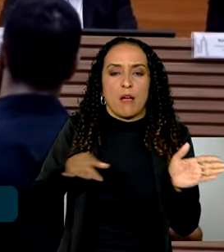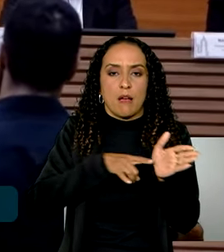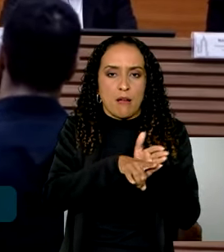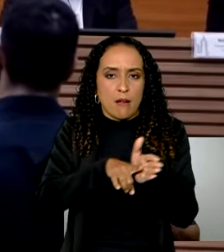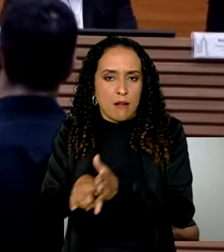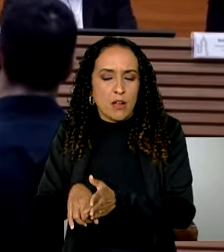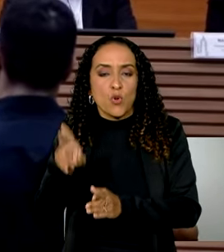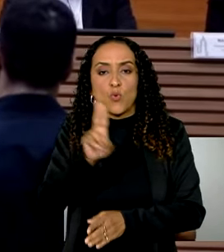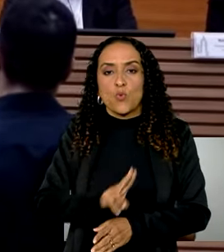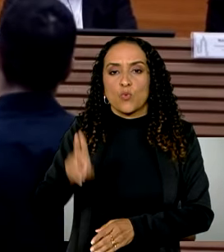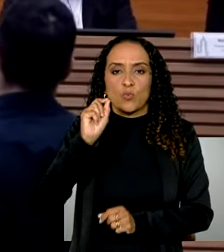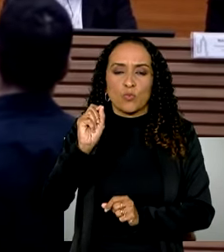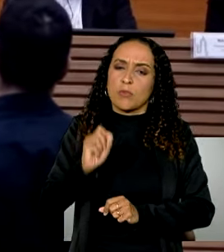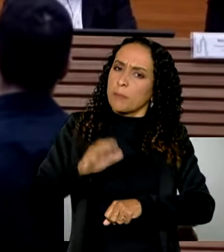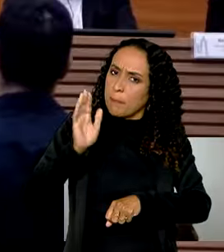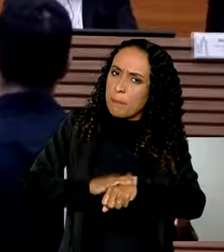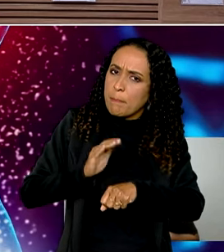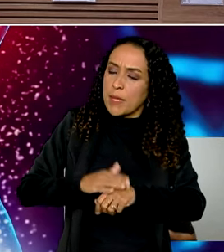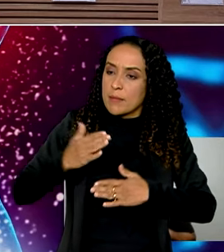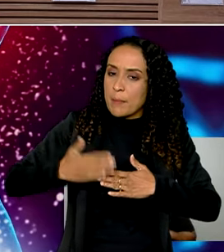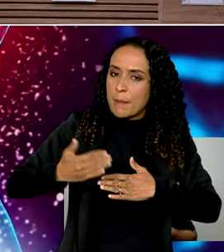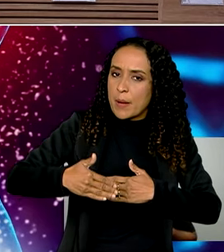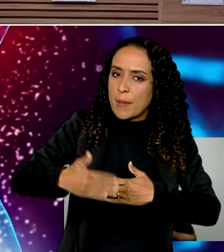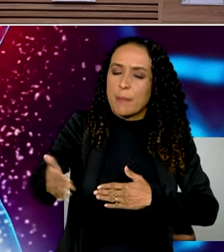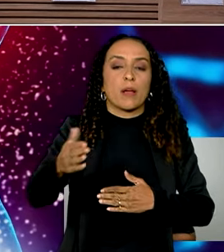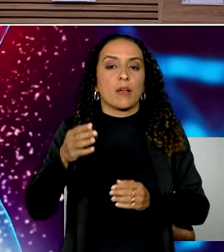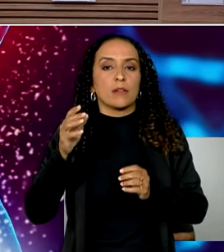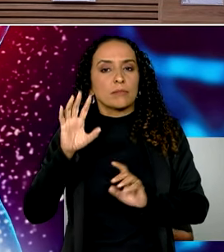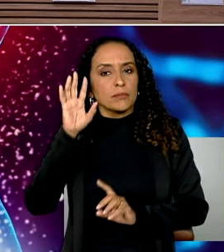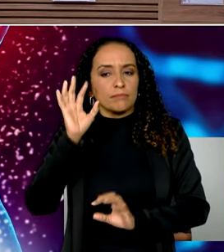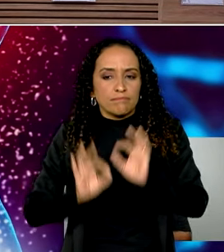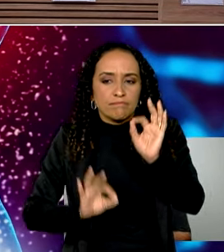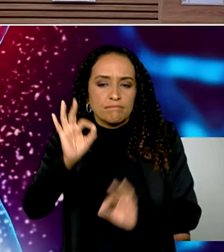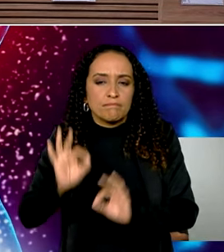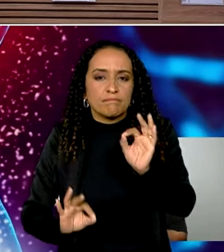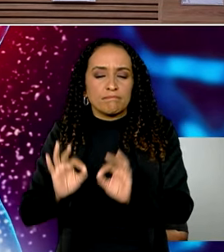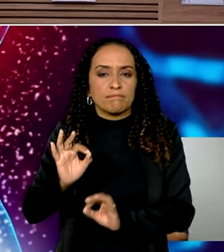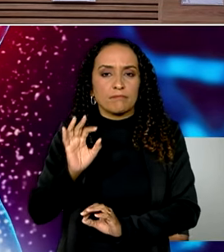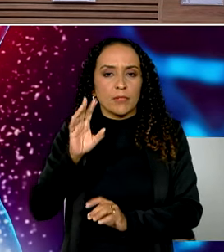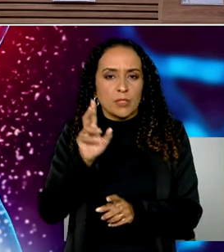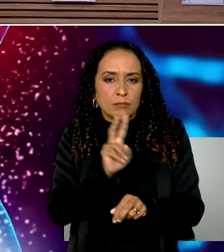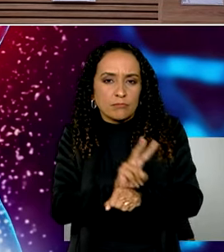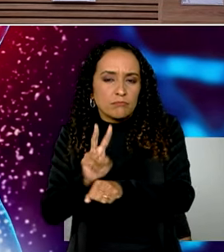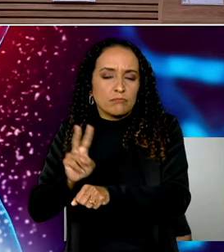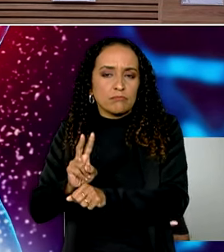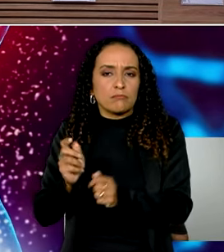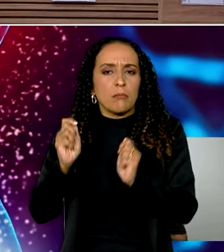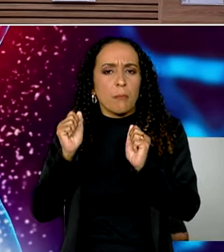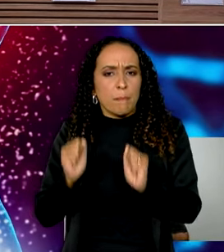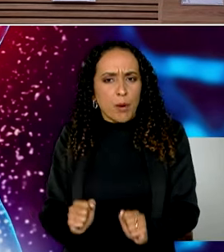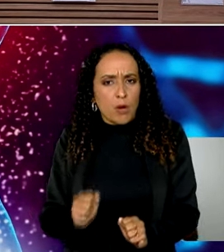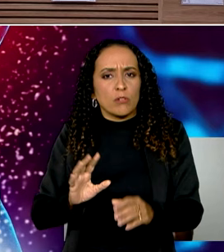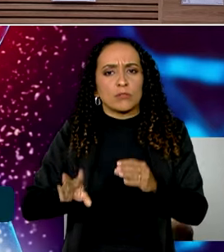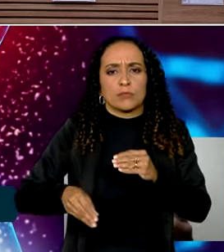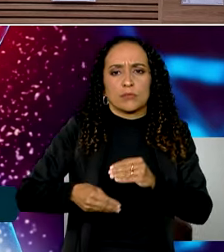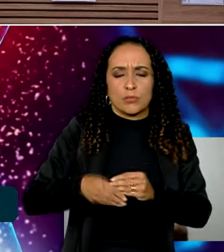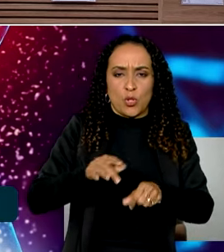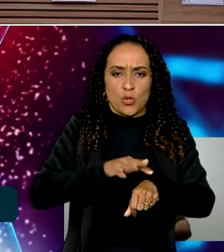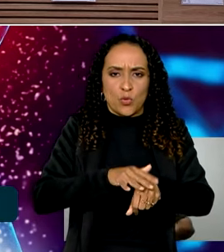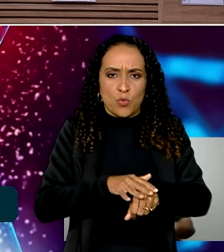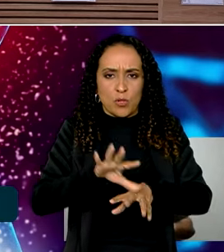utilizando o mesmo processo para desenvolver terapias que possam ser aplicadas em doenças